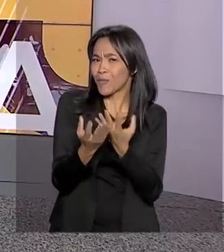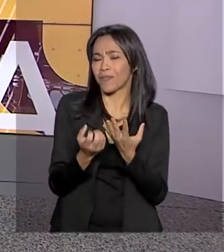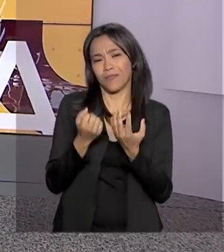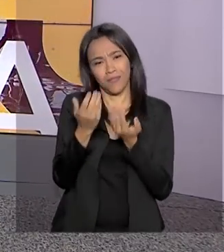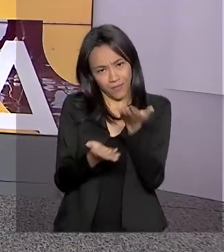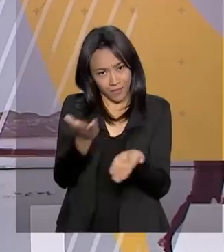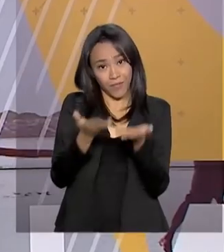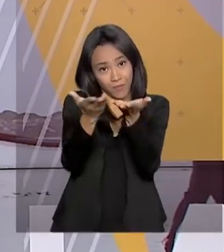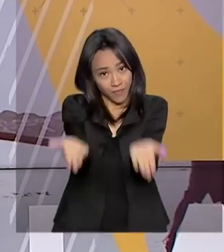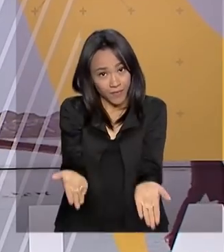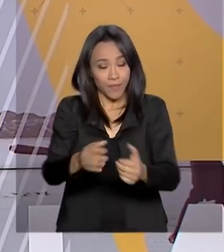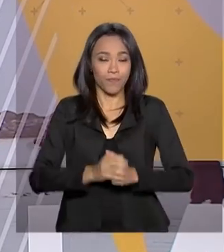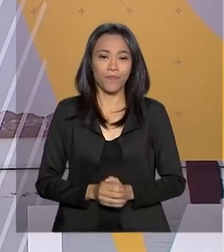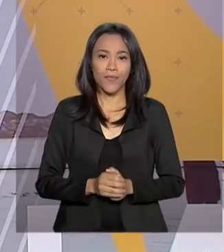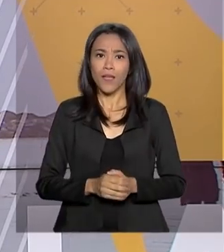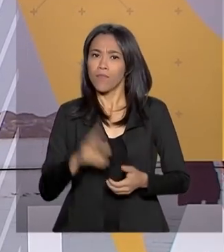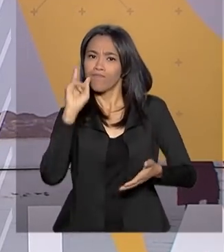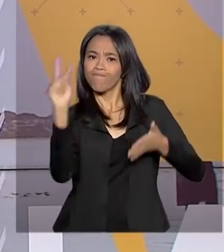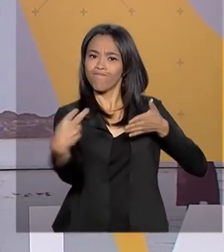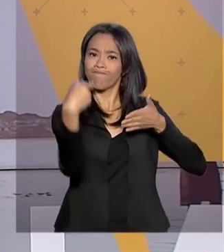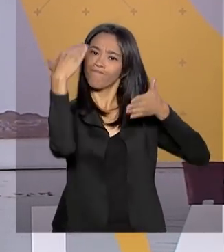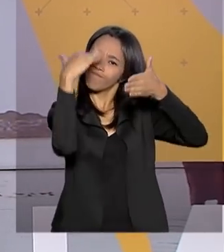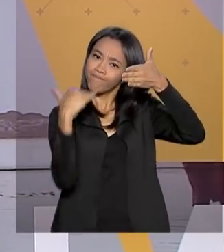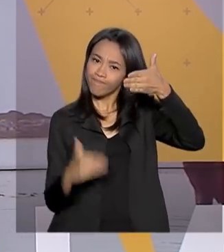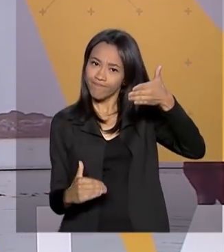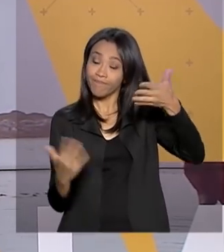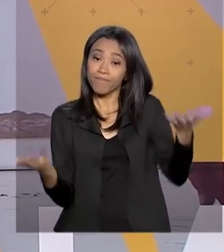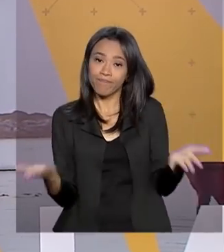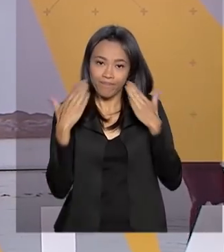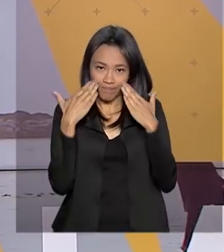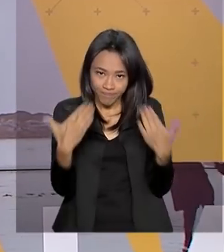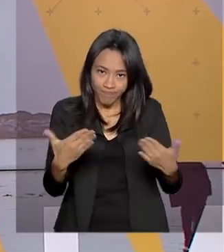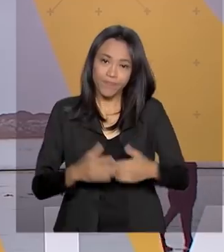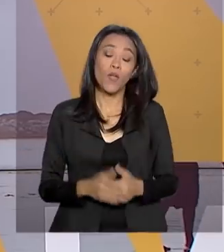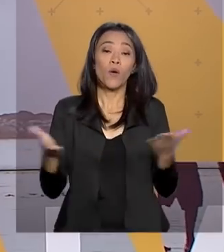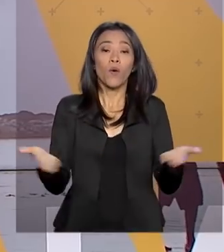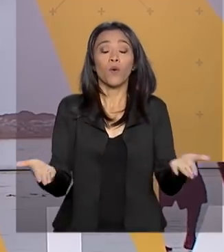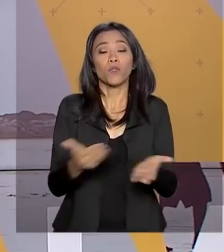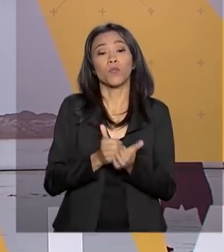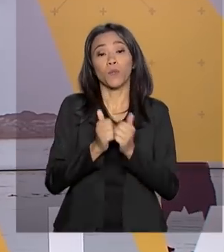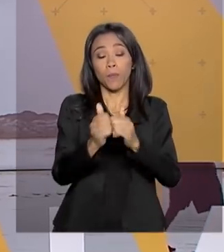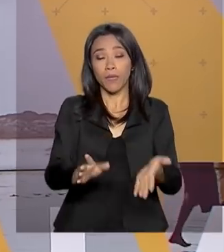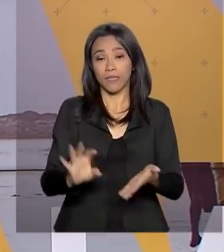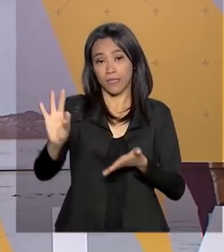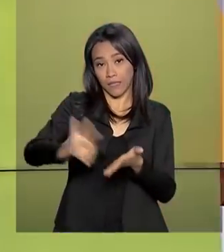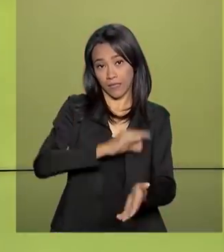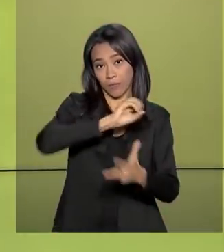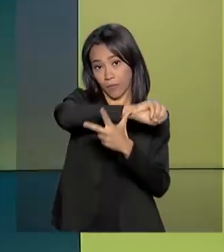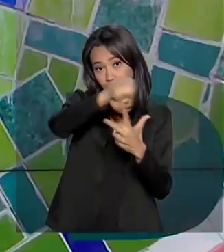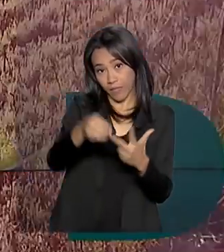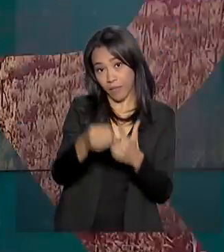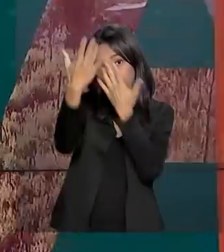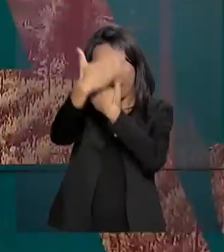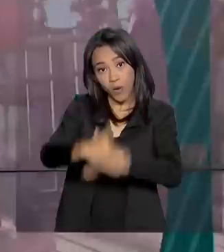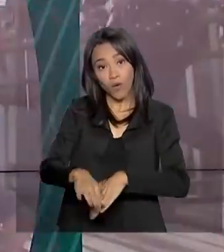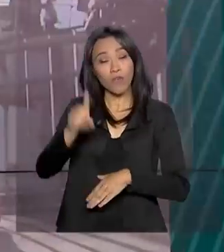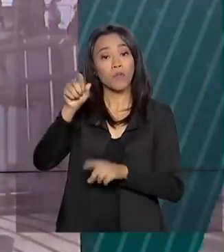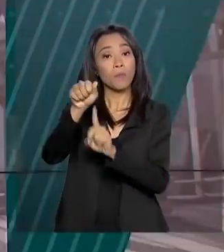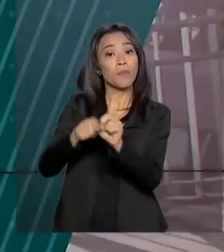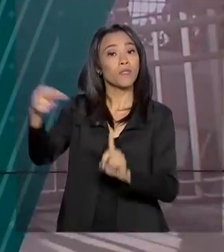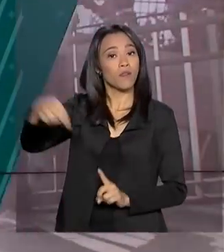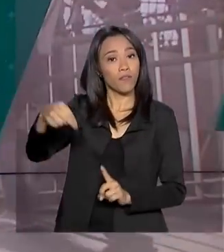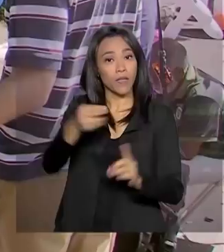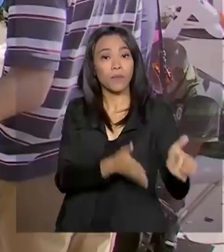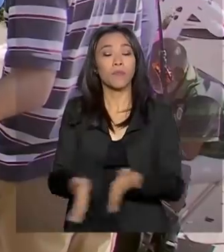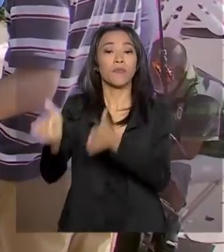serviço para você. Confira os destaques desta edição. Começam hoje as inscrições para o Enem. Provas serão realizadas em novembro.